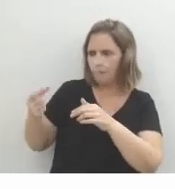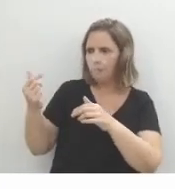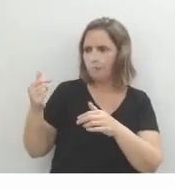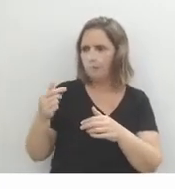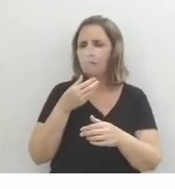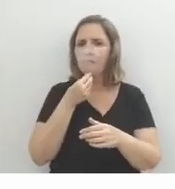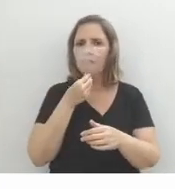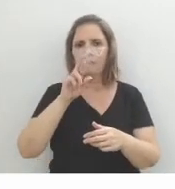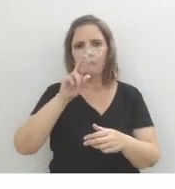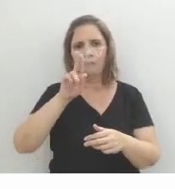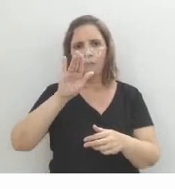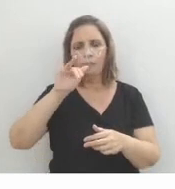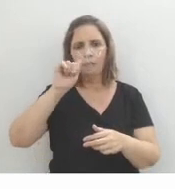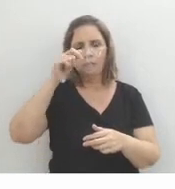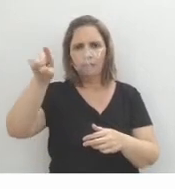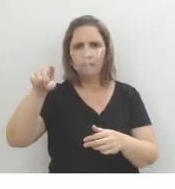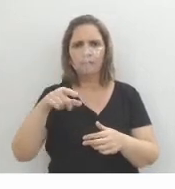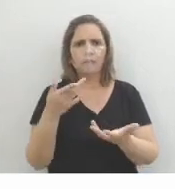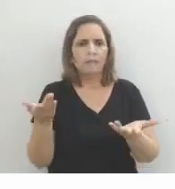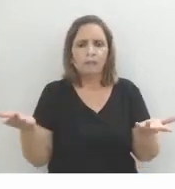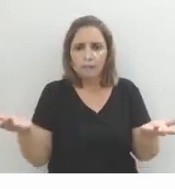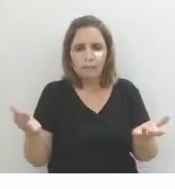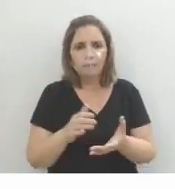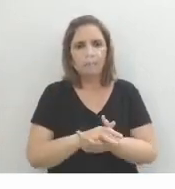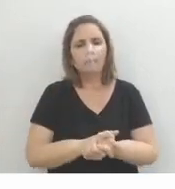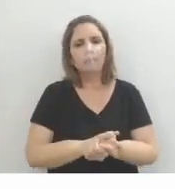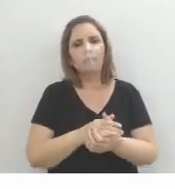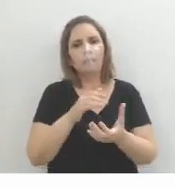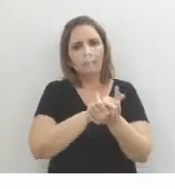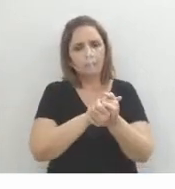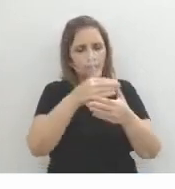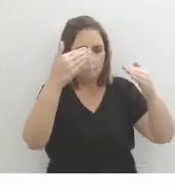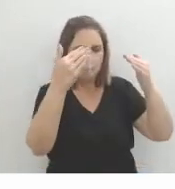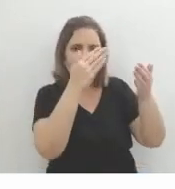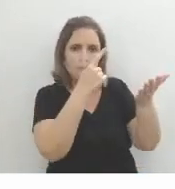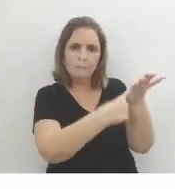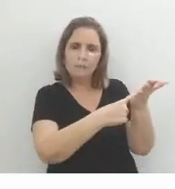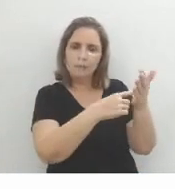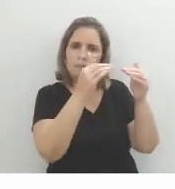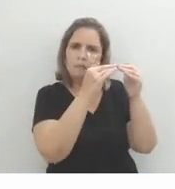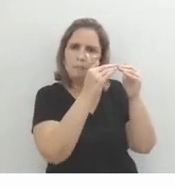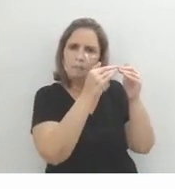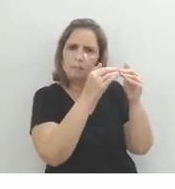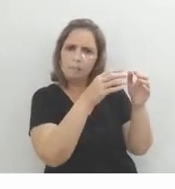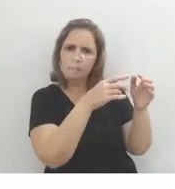virtuoso, né? Então perceba, o casal meio que combina, né? O marido ali,